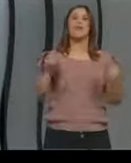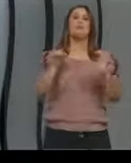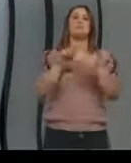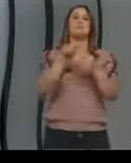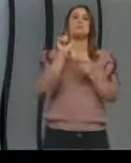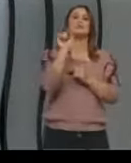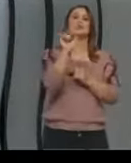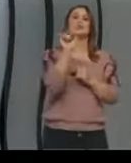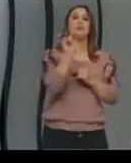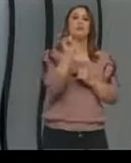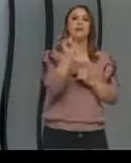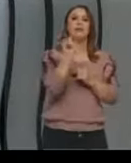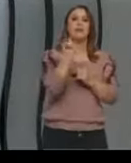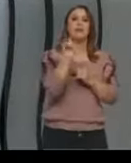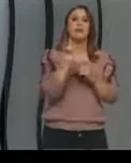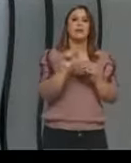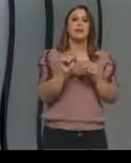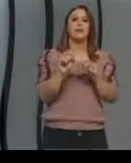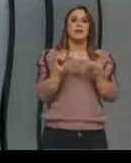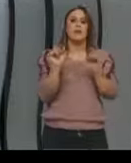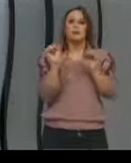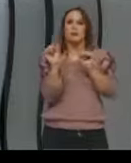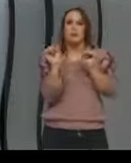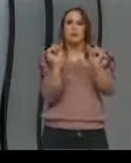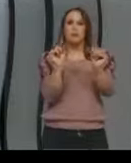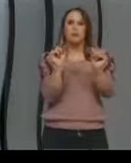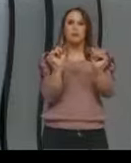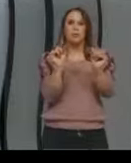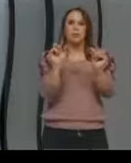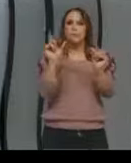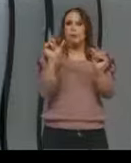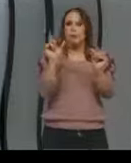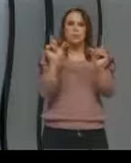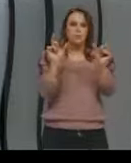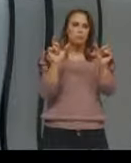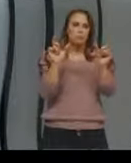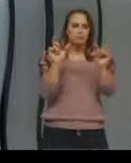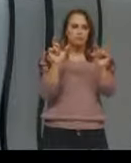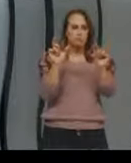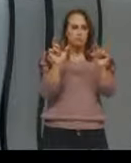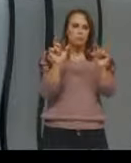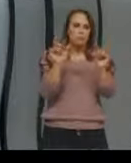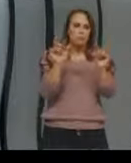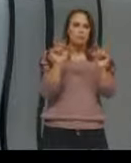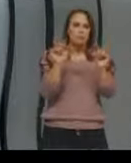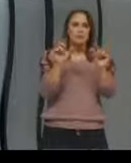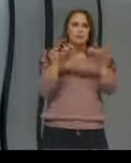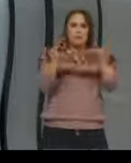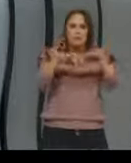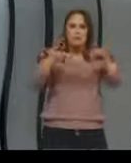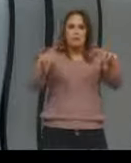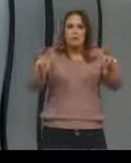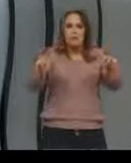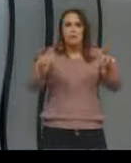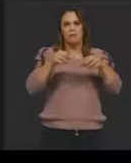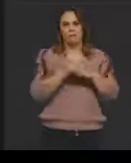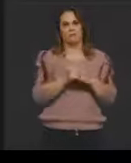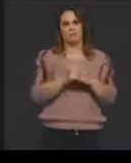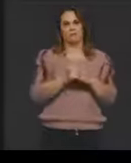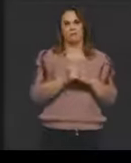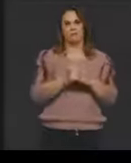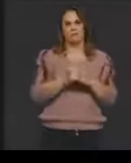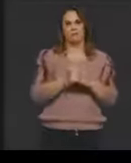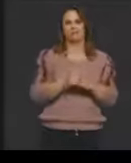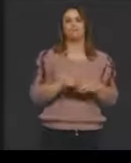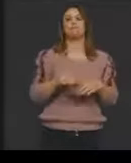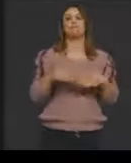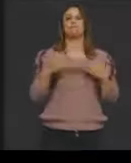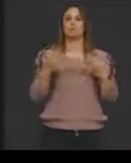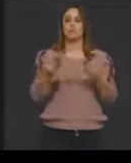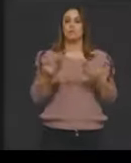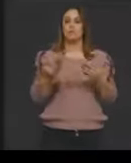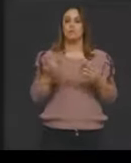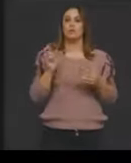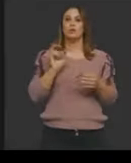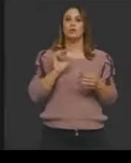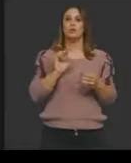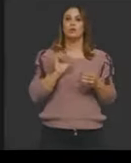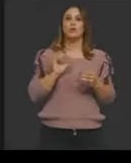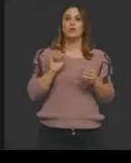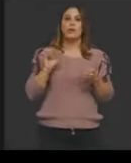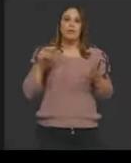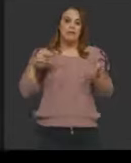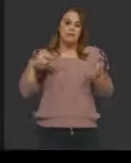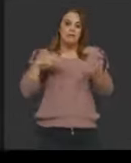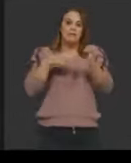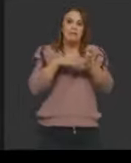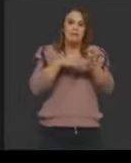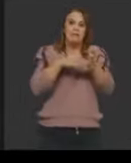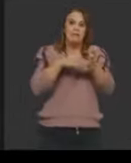causa dos tamanhos deles. Então o que vai acontecer? Quando você faz esse processo de ligar o circuito